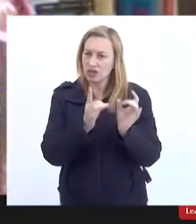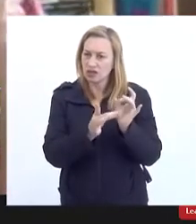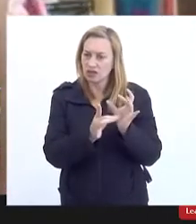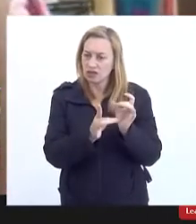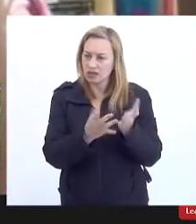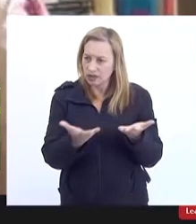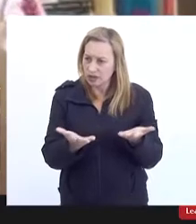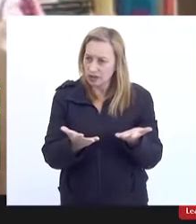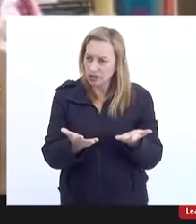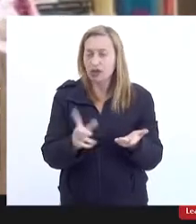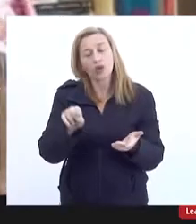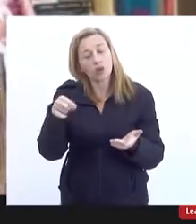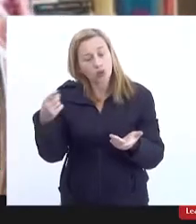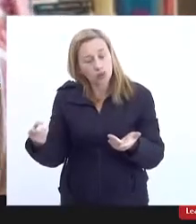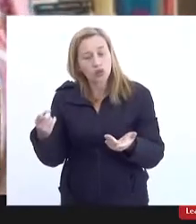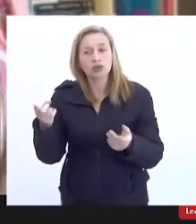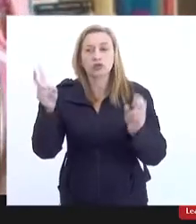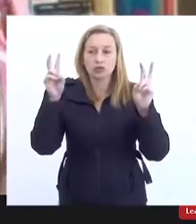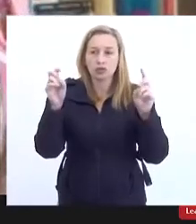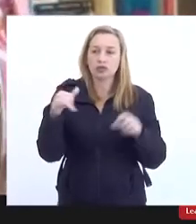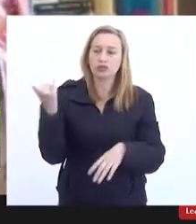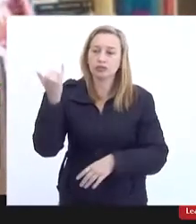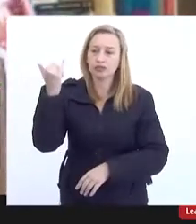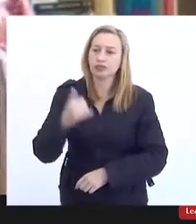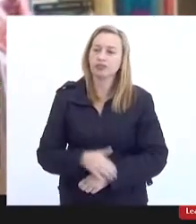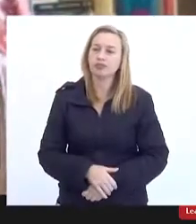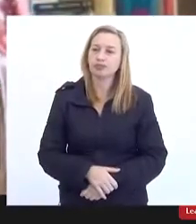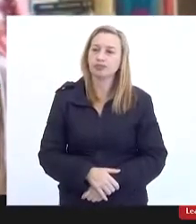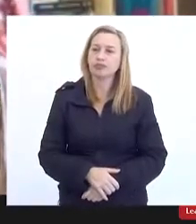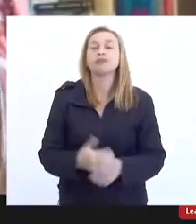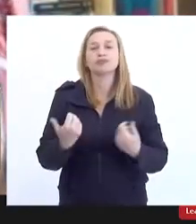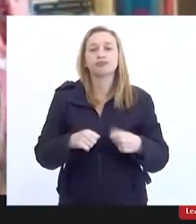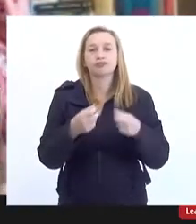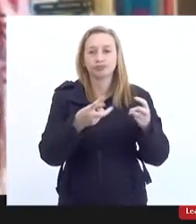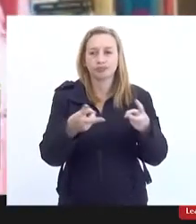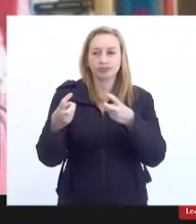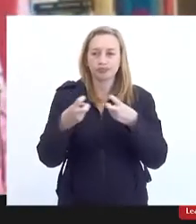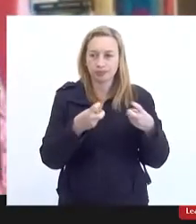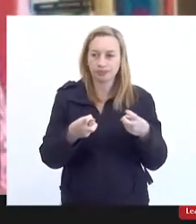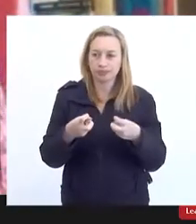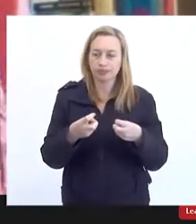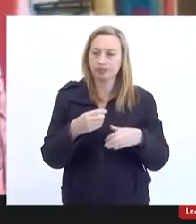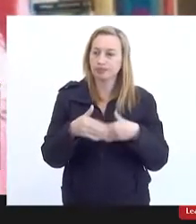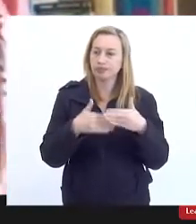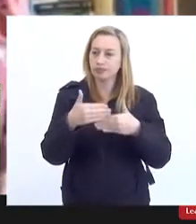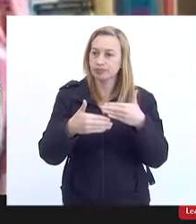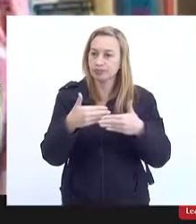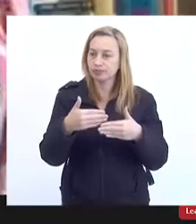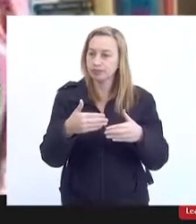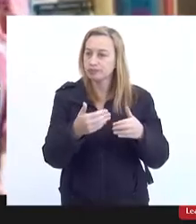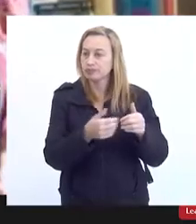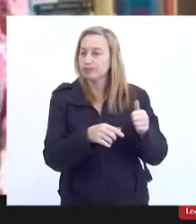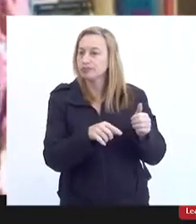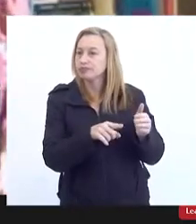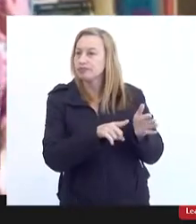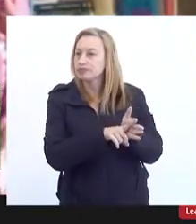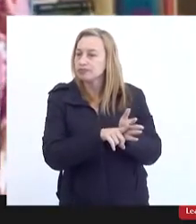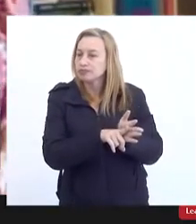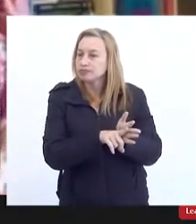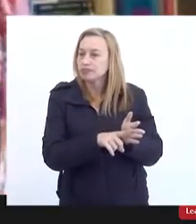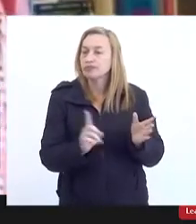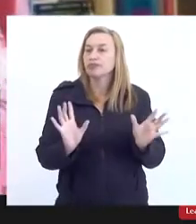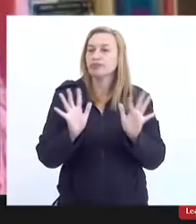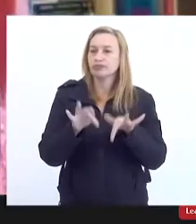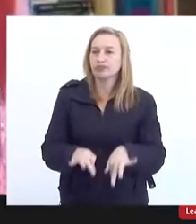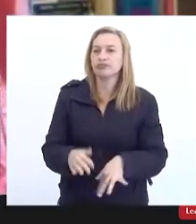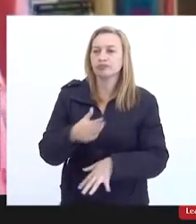Essa é outra coisa importante. Então, é preciso observar esses processos regulatórios. E para já ir completando